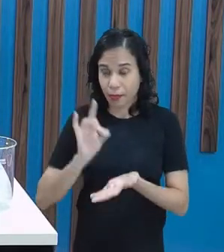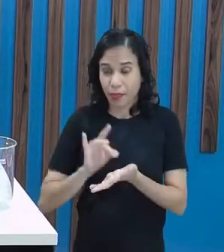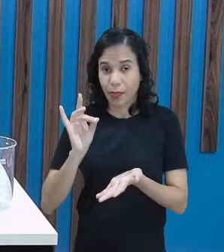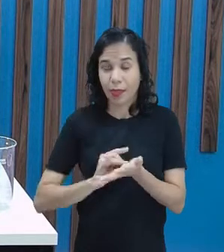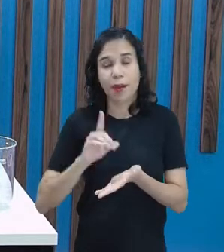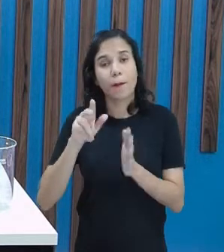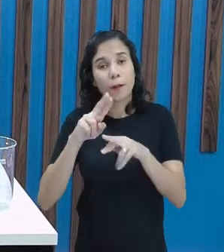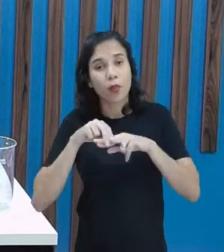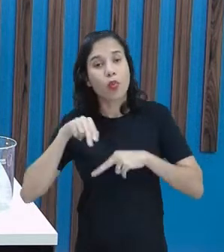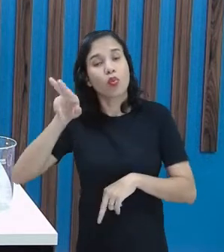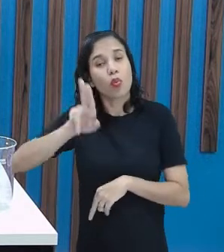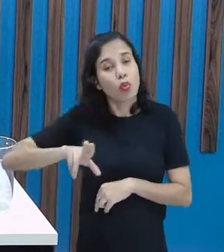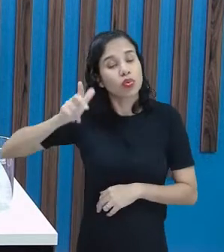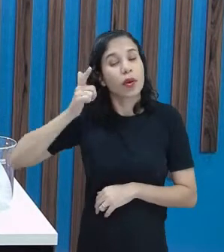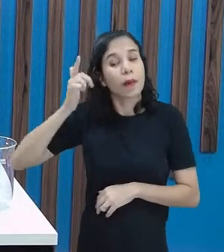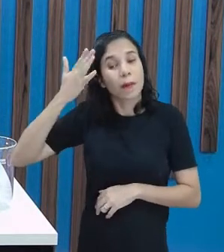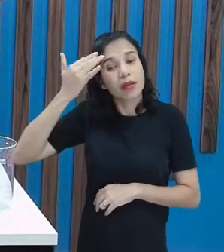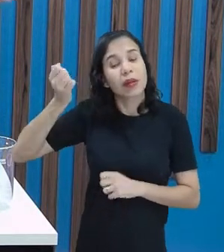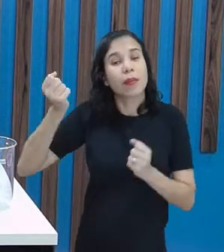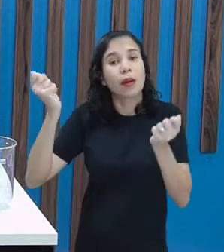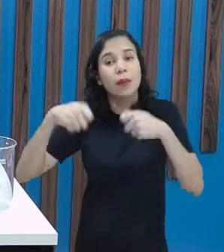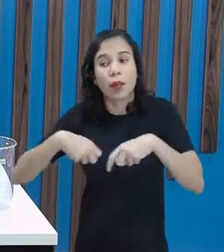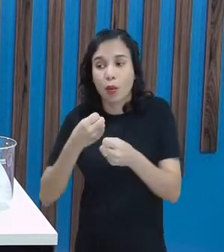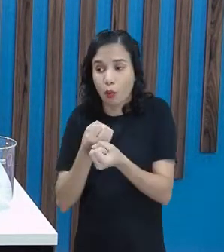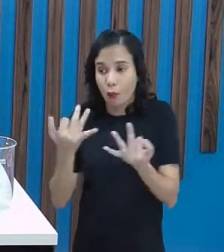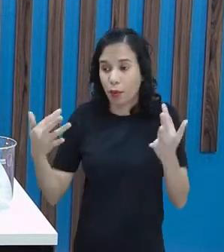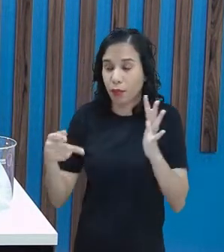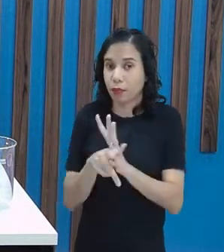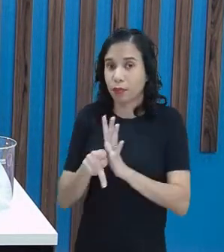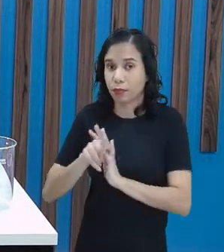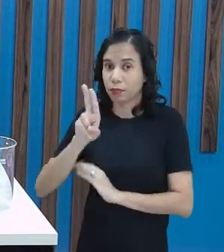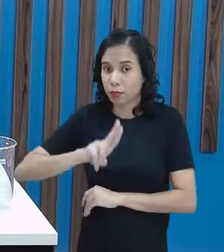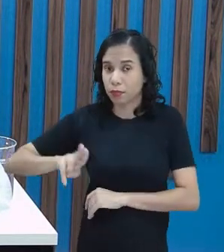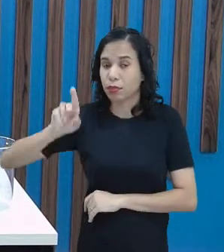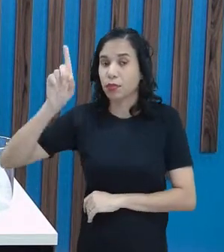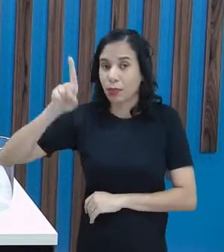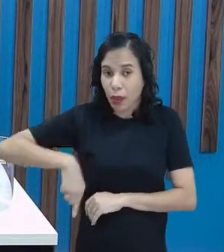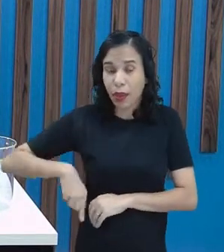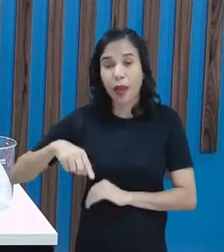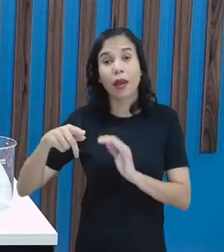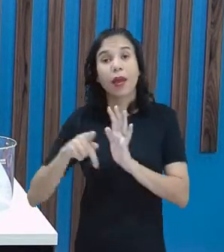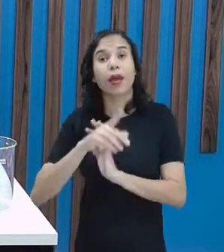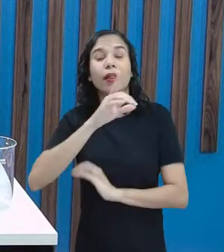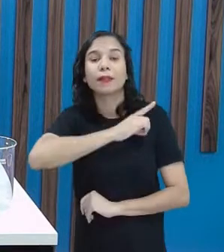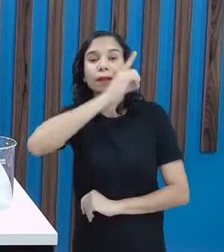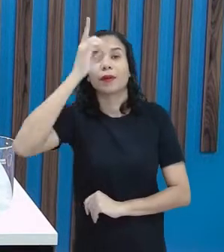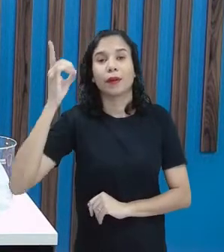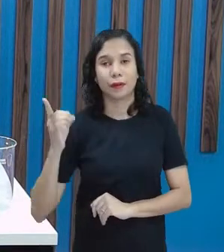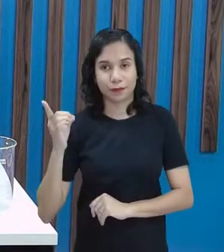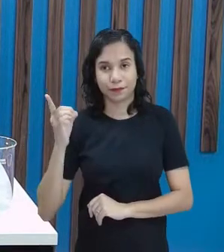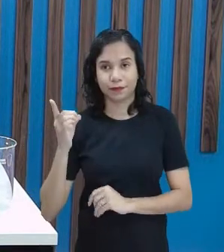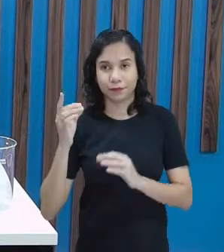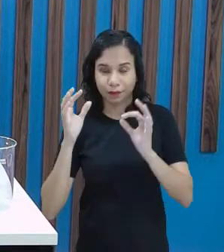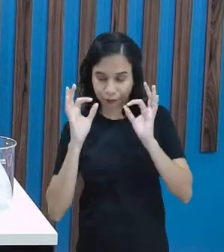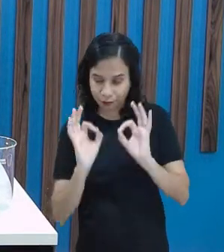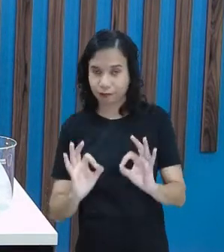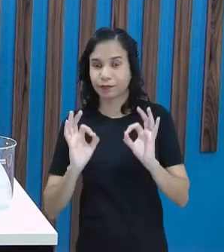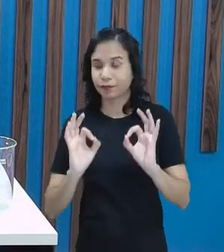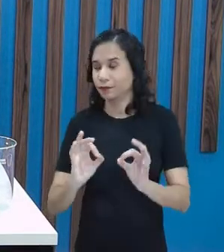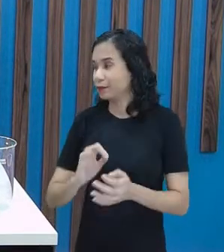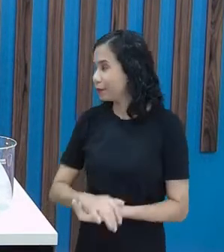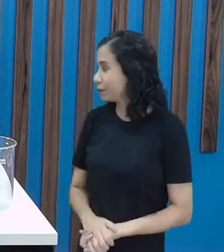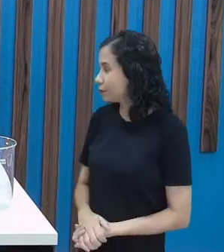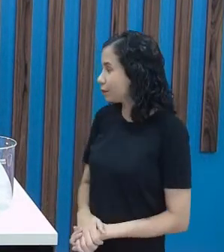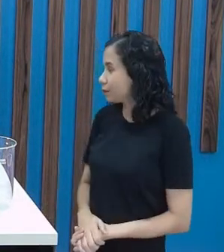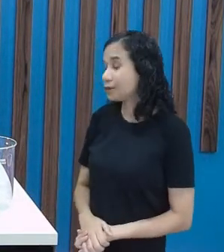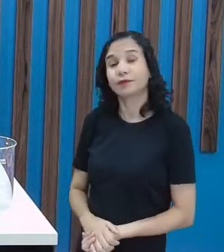unidade de medida com a passagem do tempo, utilizando o calendário, foram os dias, exatamente.